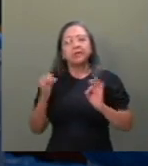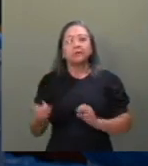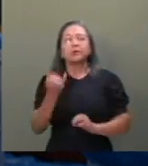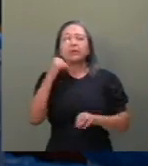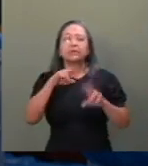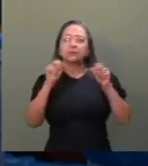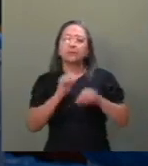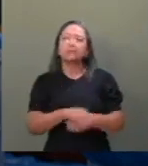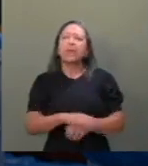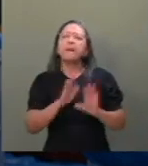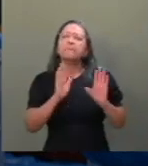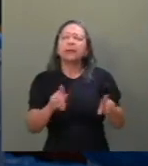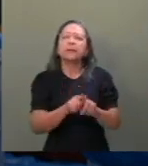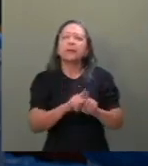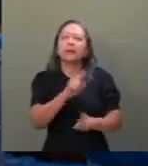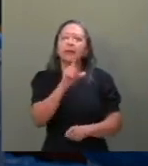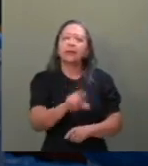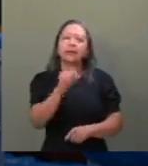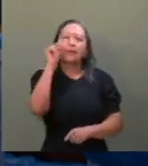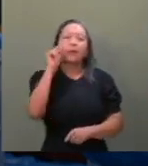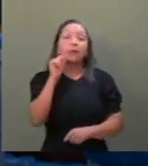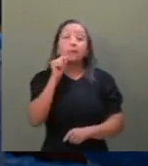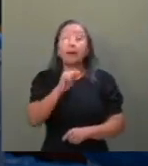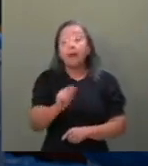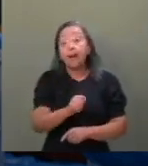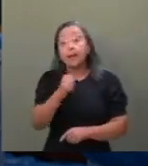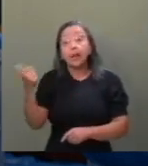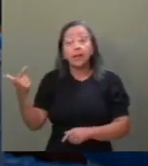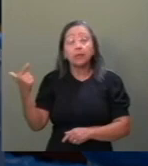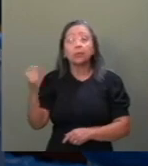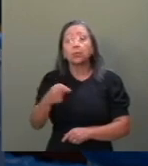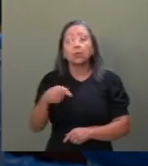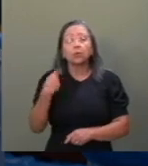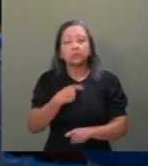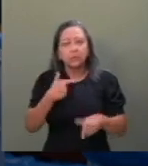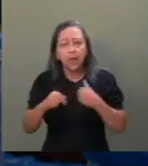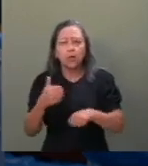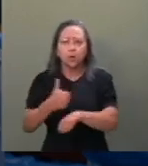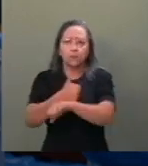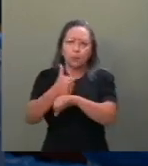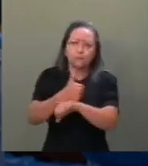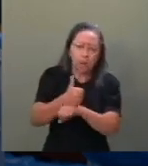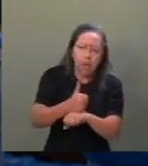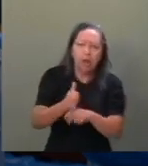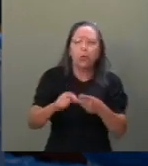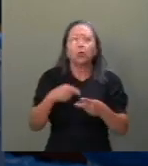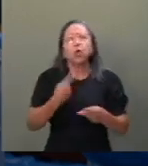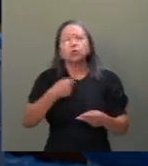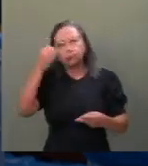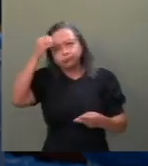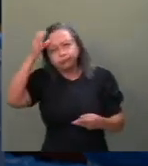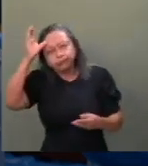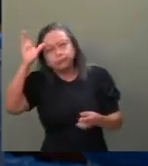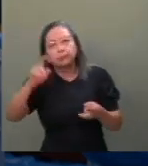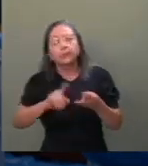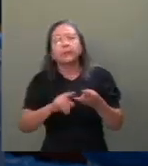respeito. Mas queria destacar, porque para além do nosso trabalho profissional, para além do nosso conhecimento